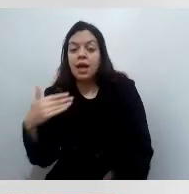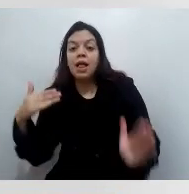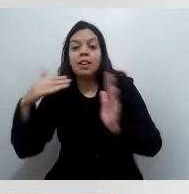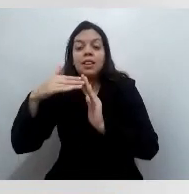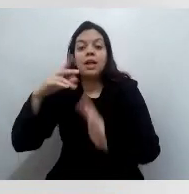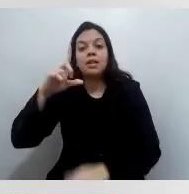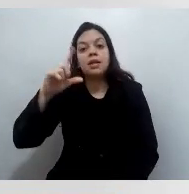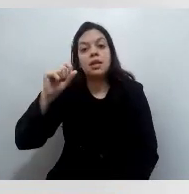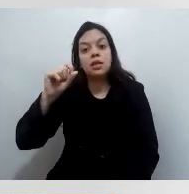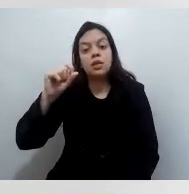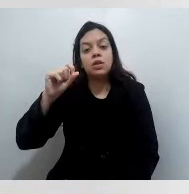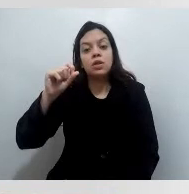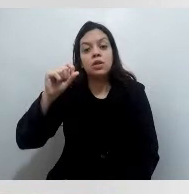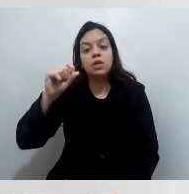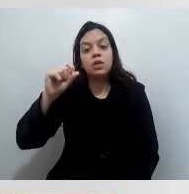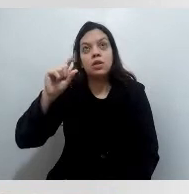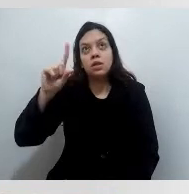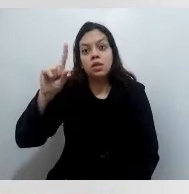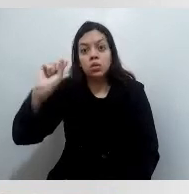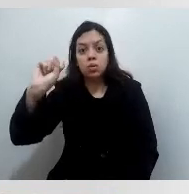população bastante grande.